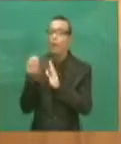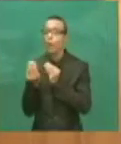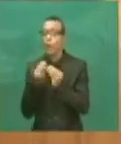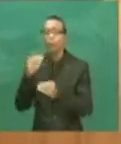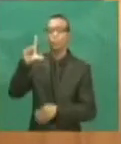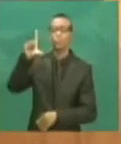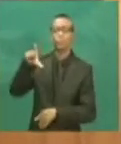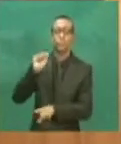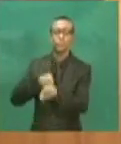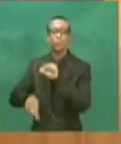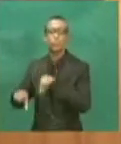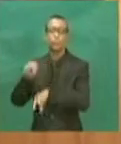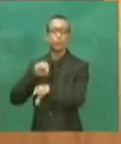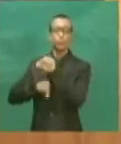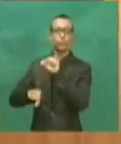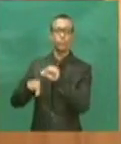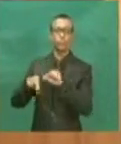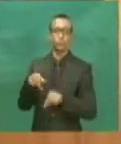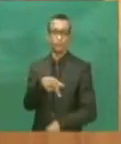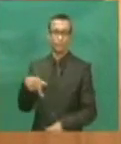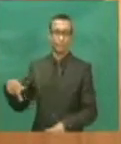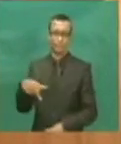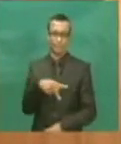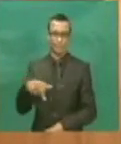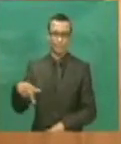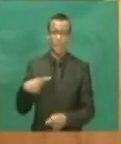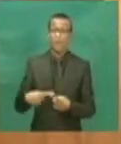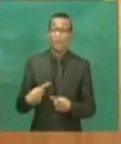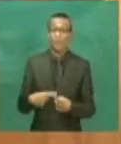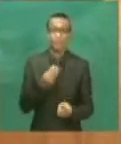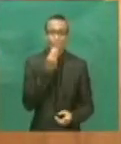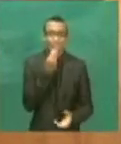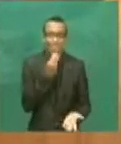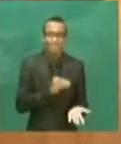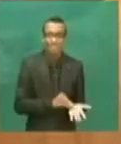professores para suprir a deficiência na sala de aula.